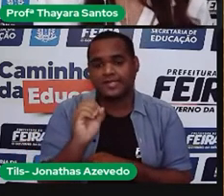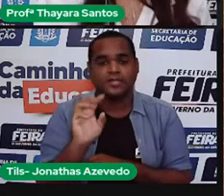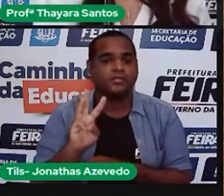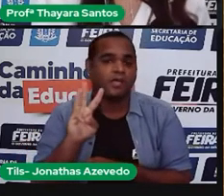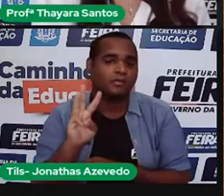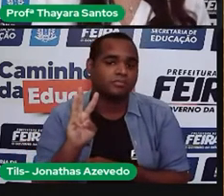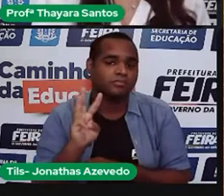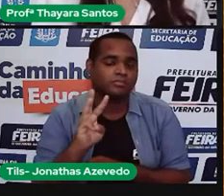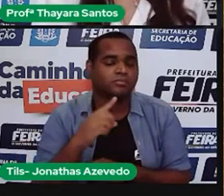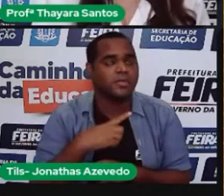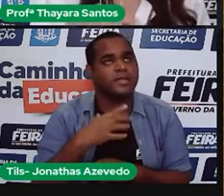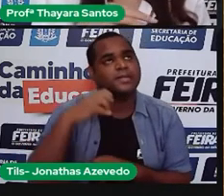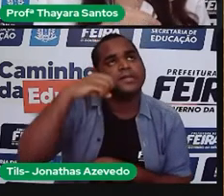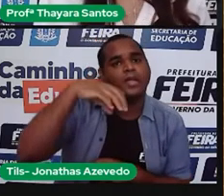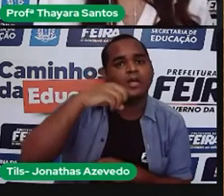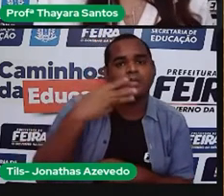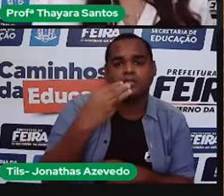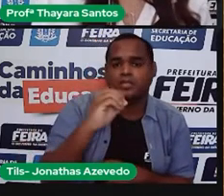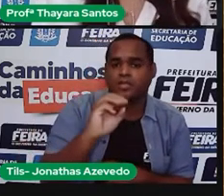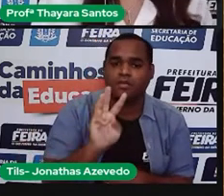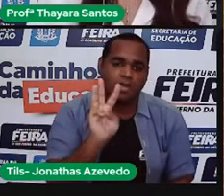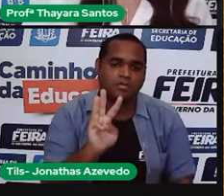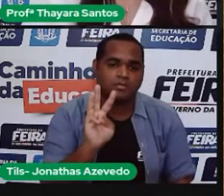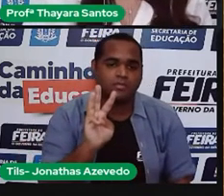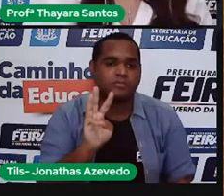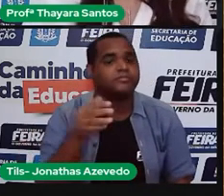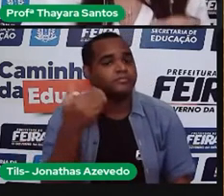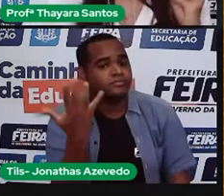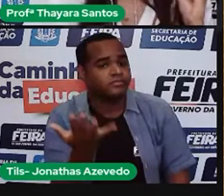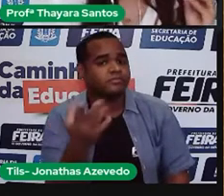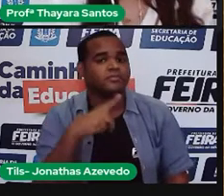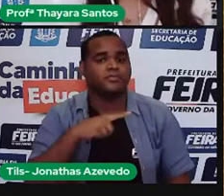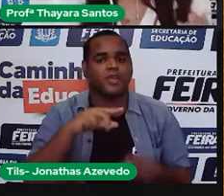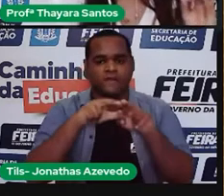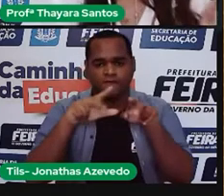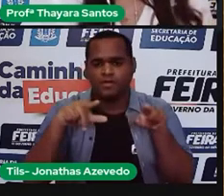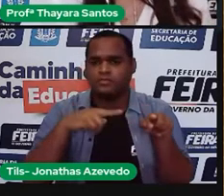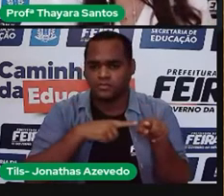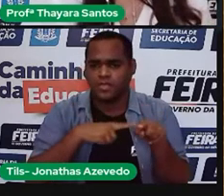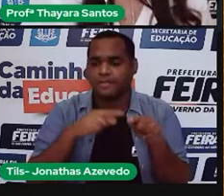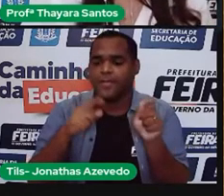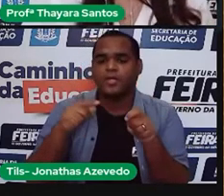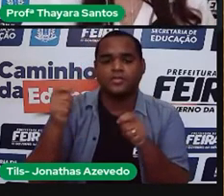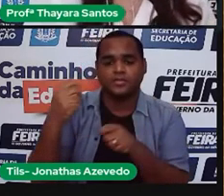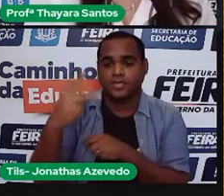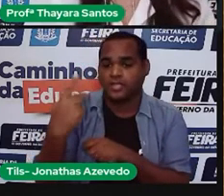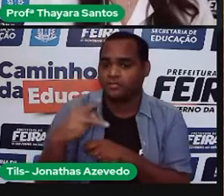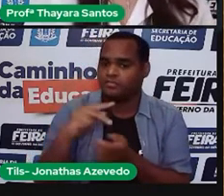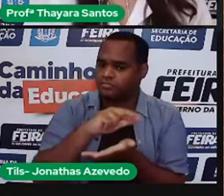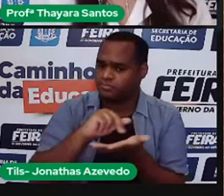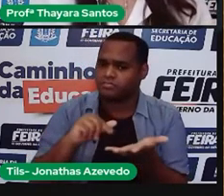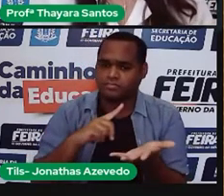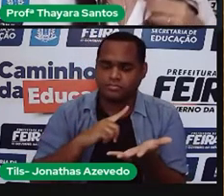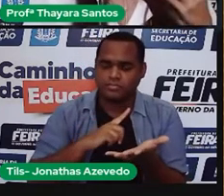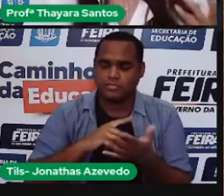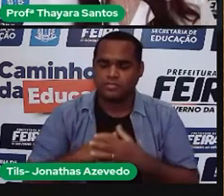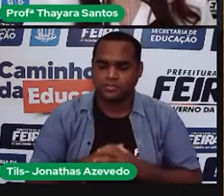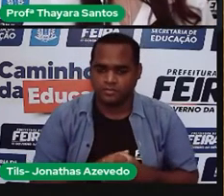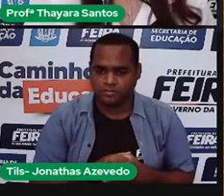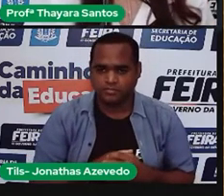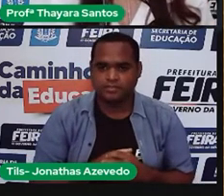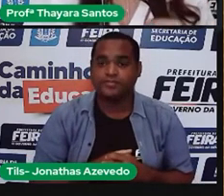watts. Lâmpada de 30 watts. Então, essa é a potência daquele equipamento. Para calcular